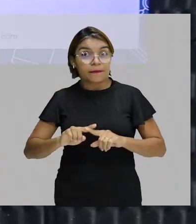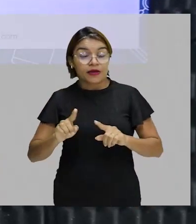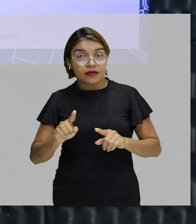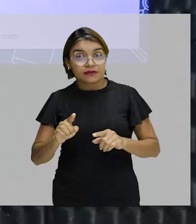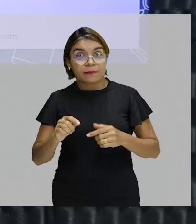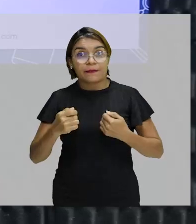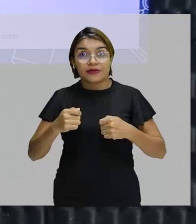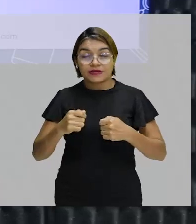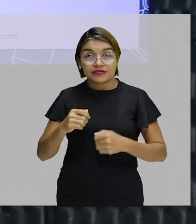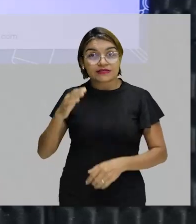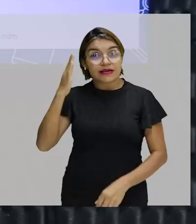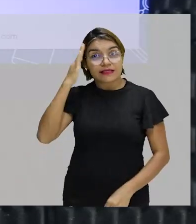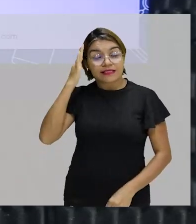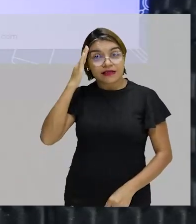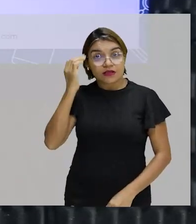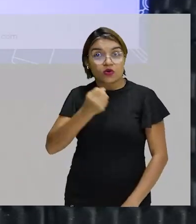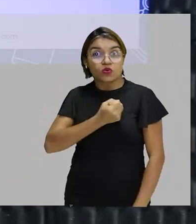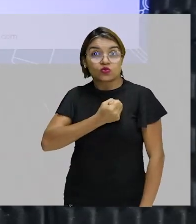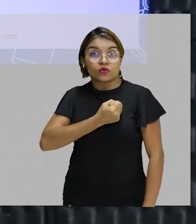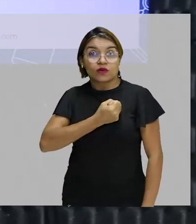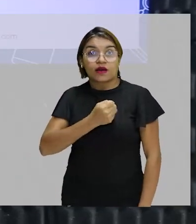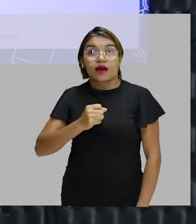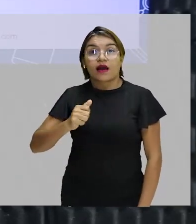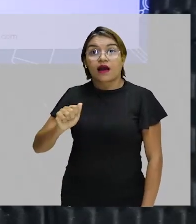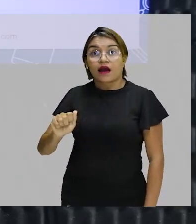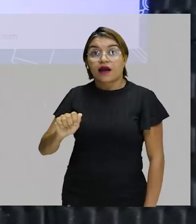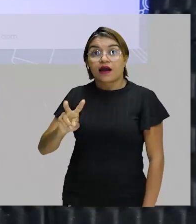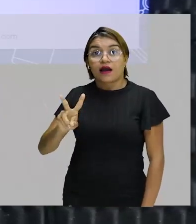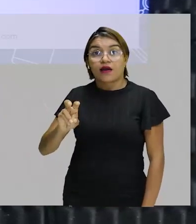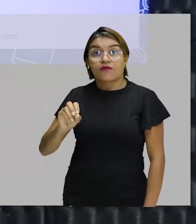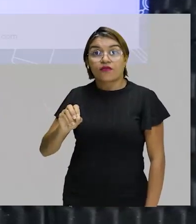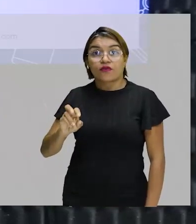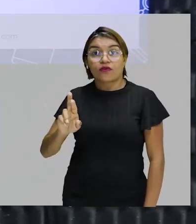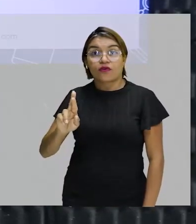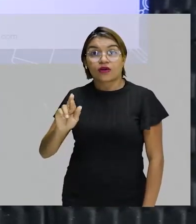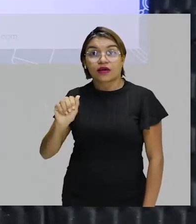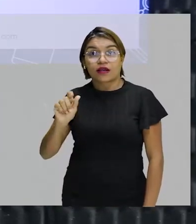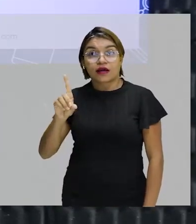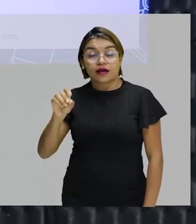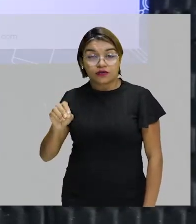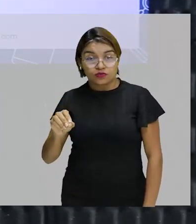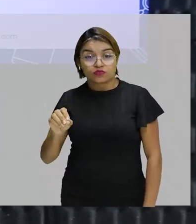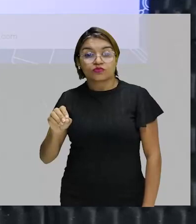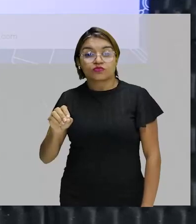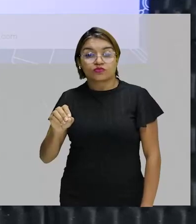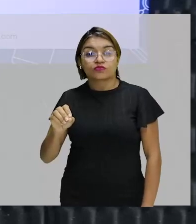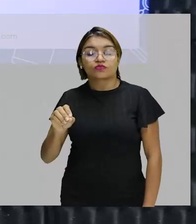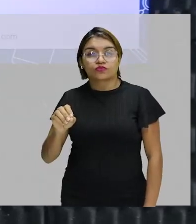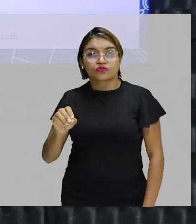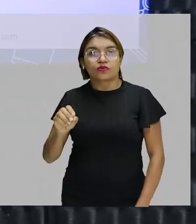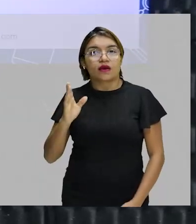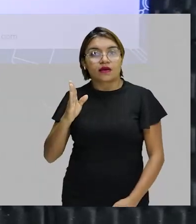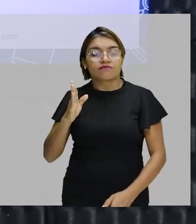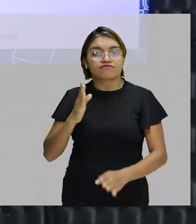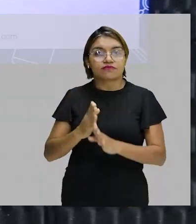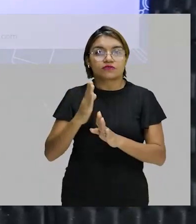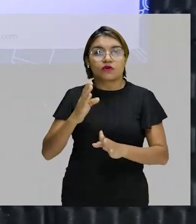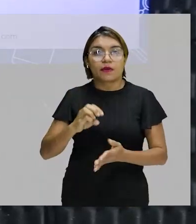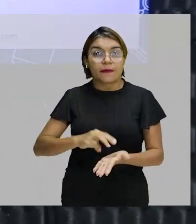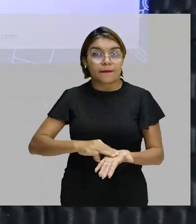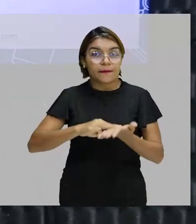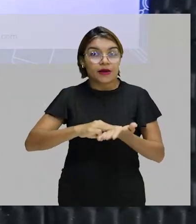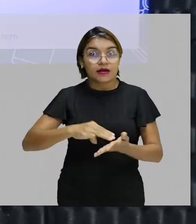Avogadro, certo? E tendo o número de Avogadro, nós vamos para a massa molar. Então vamos